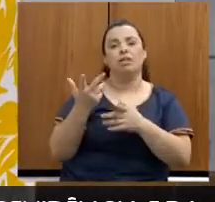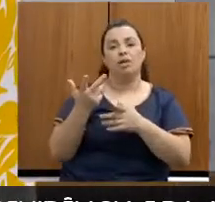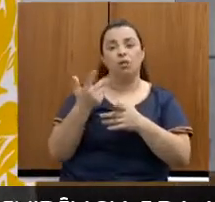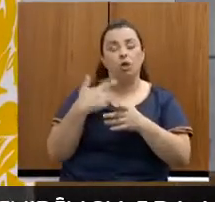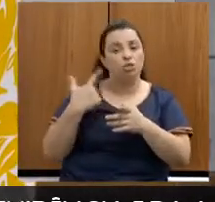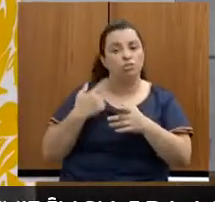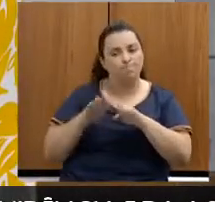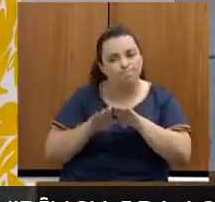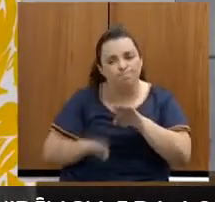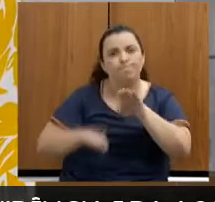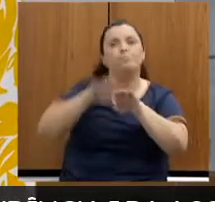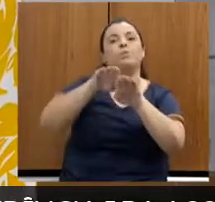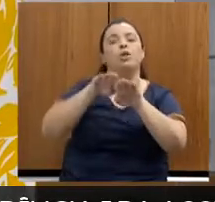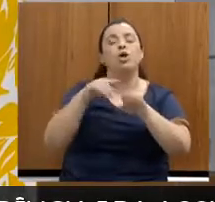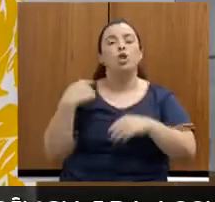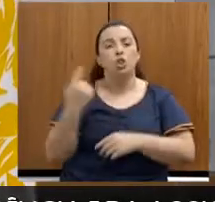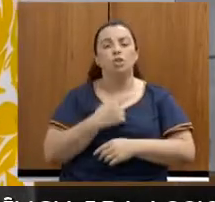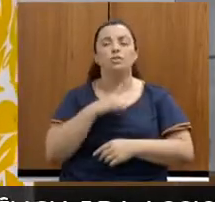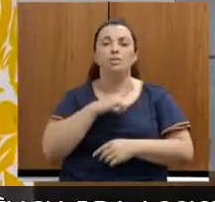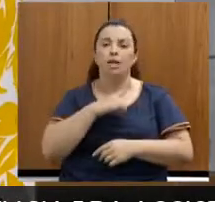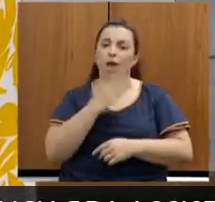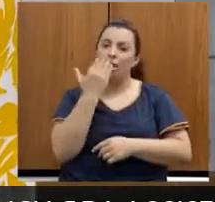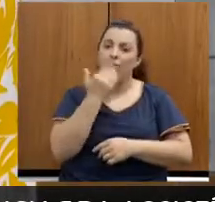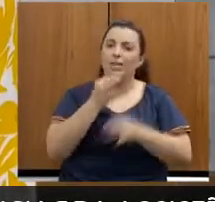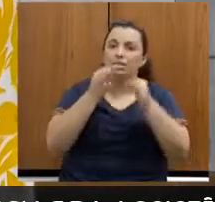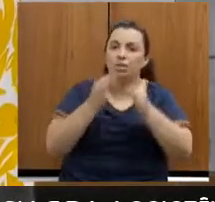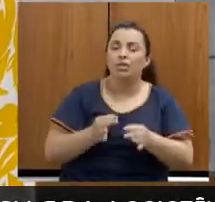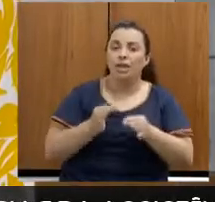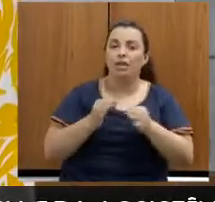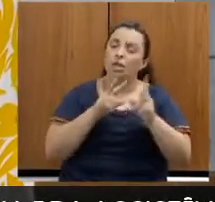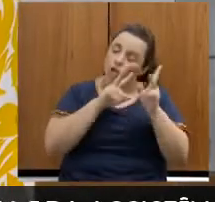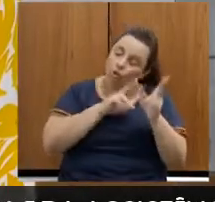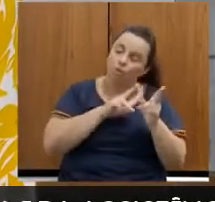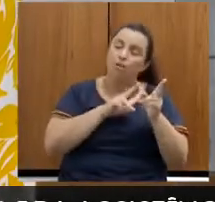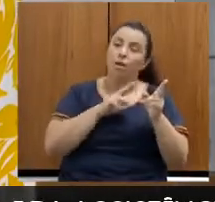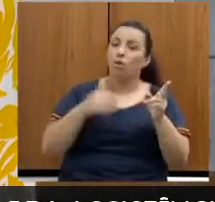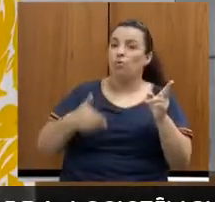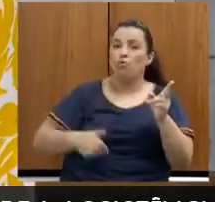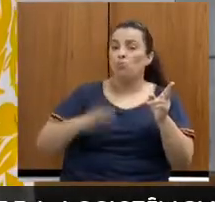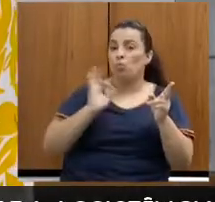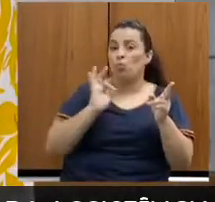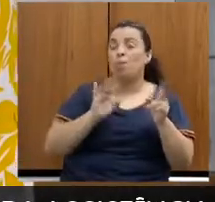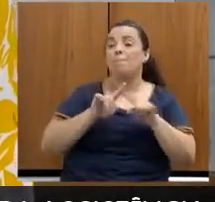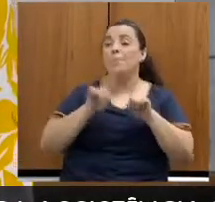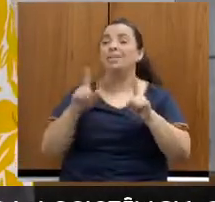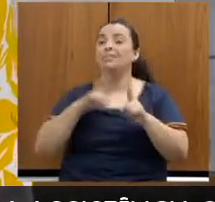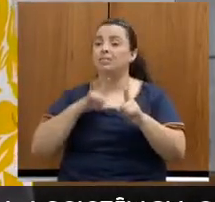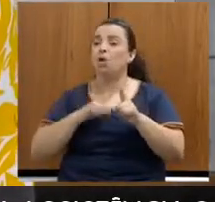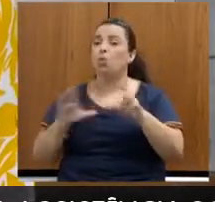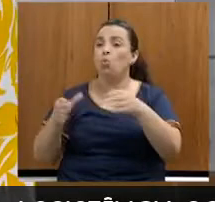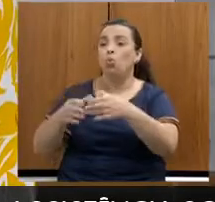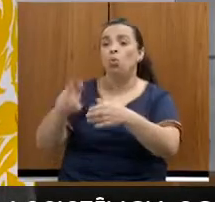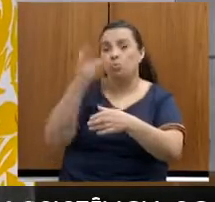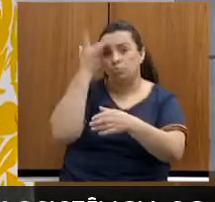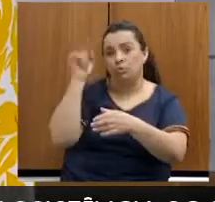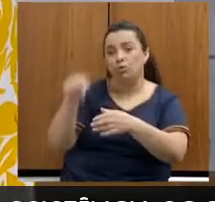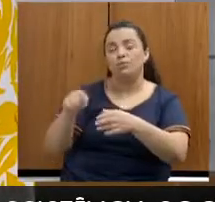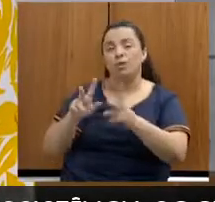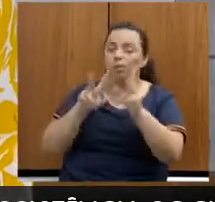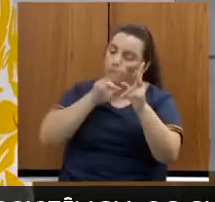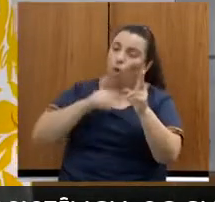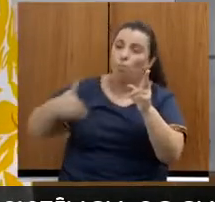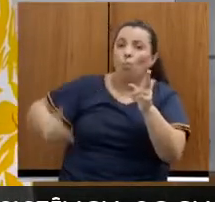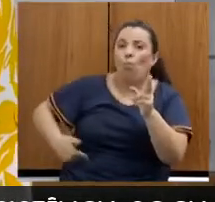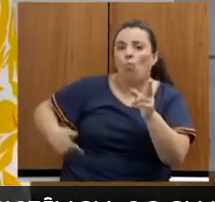as refeições necessárias e dormiremos sem fome. Muita gente está dormindo com fome. E a nossa tarefa é enfrentar essa